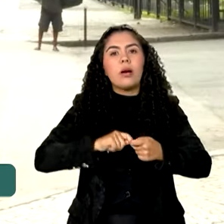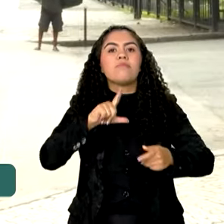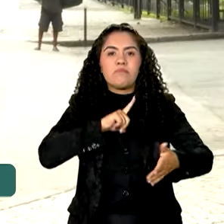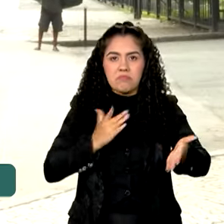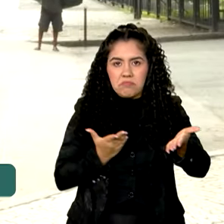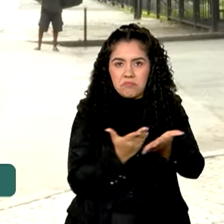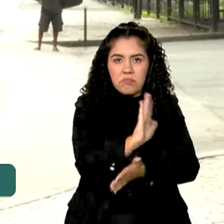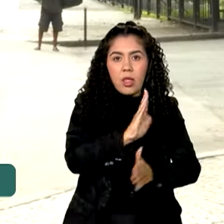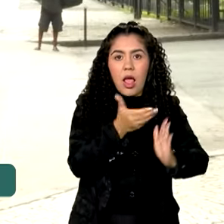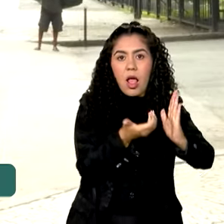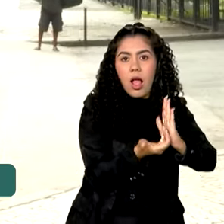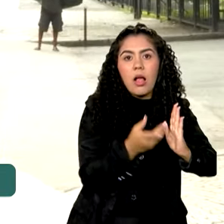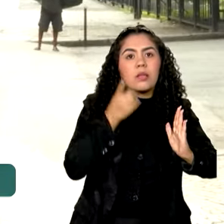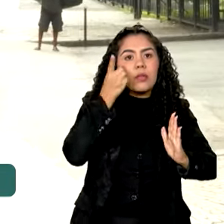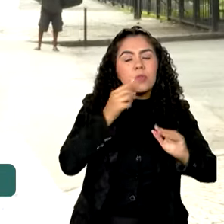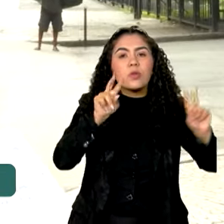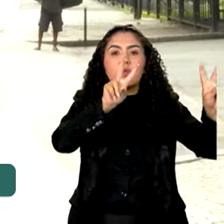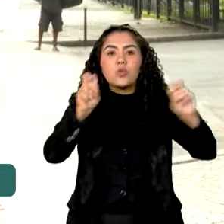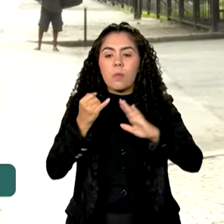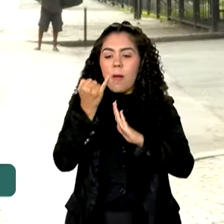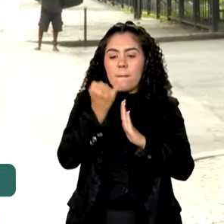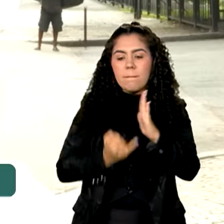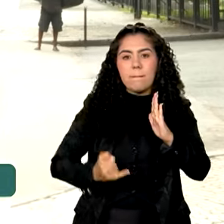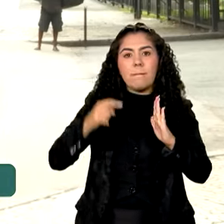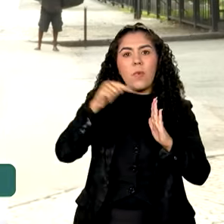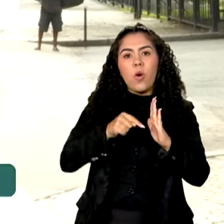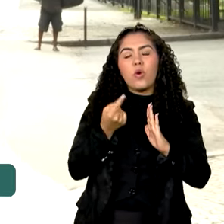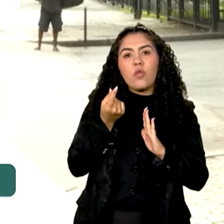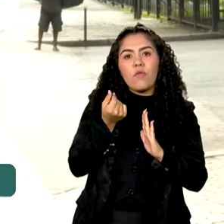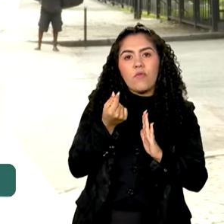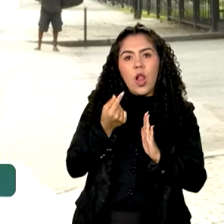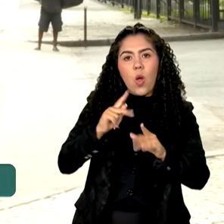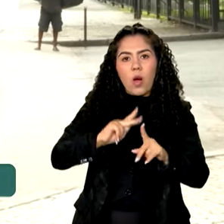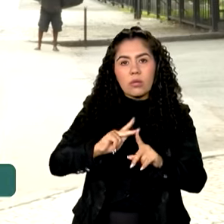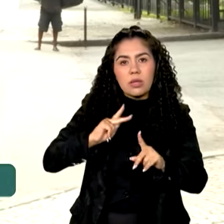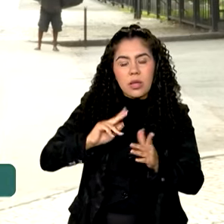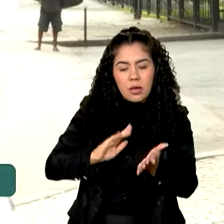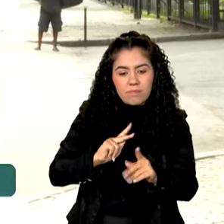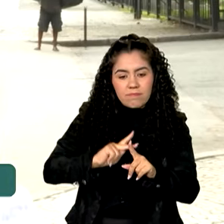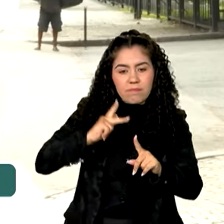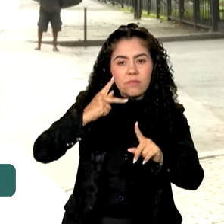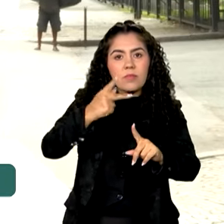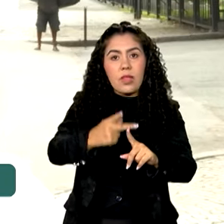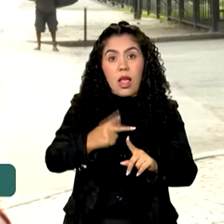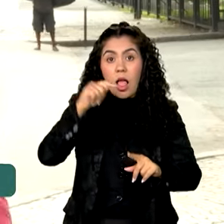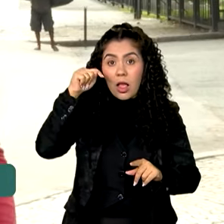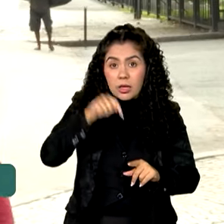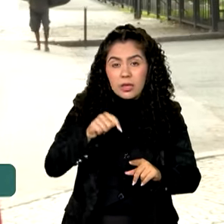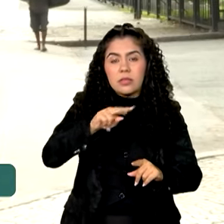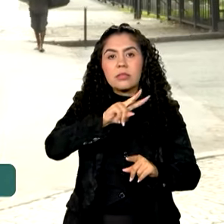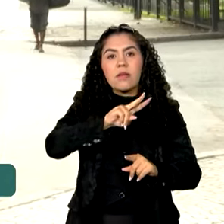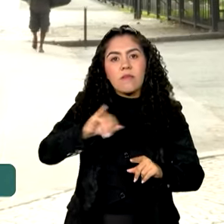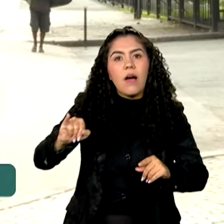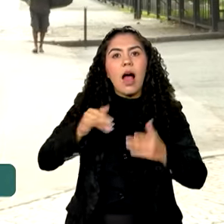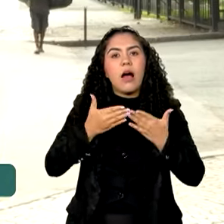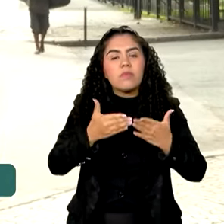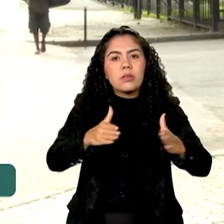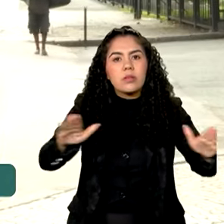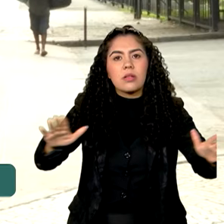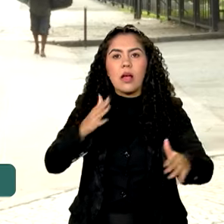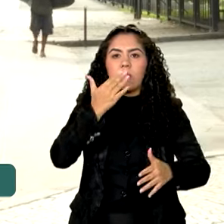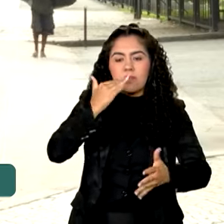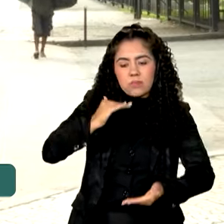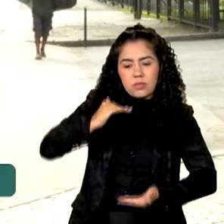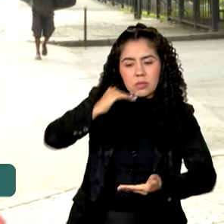dos Deputados do imposto sobre o valor adicionado, que vai ampliar a cesta básica nacional com